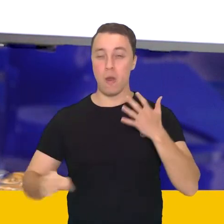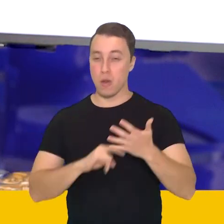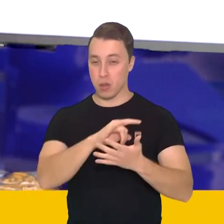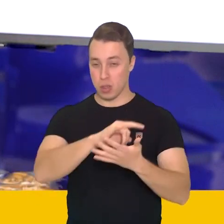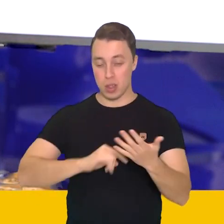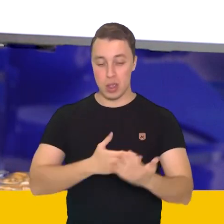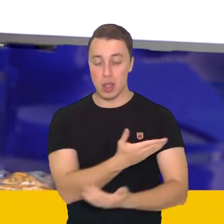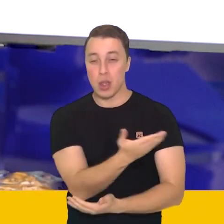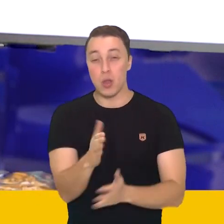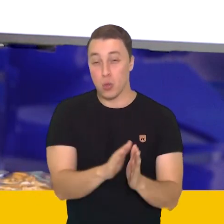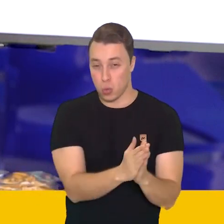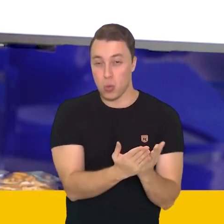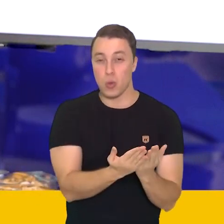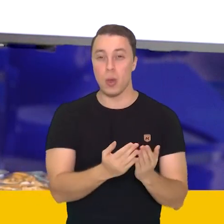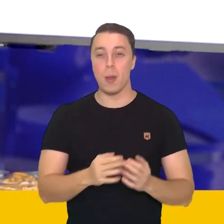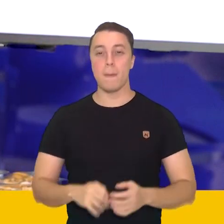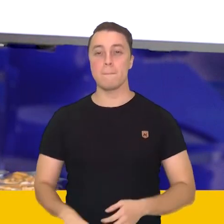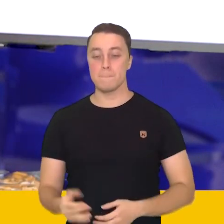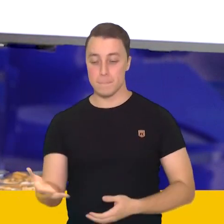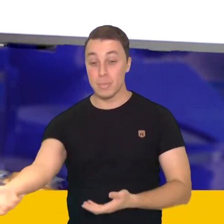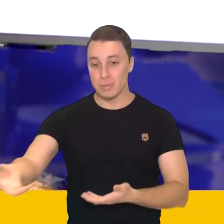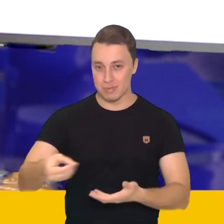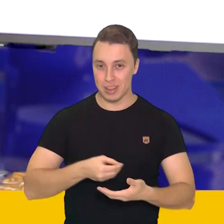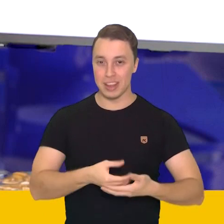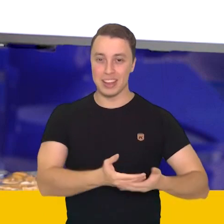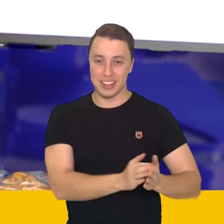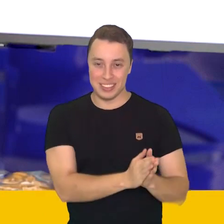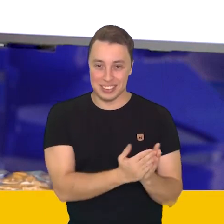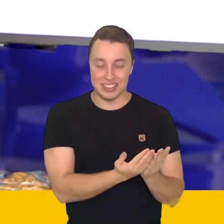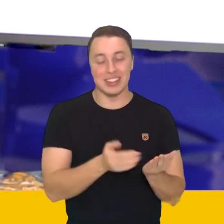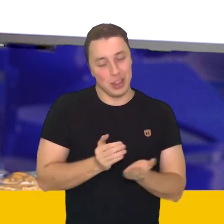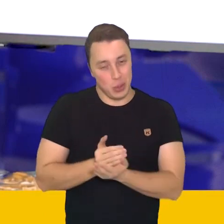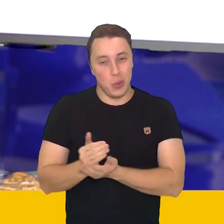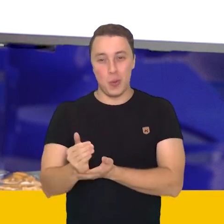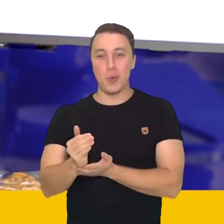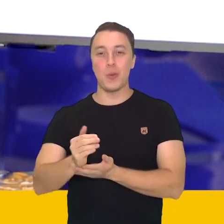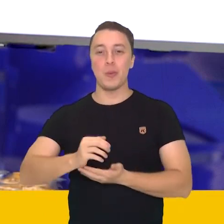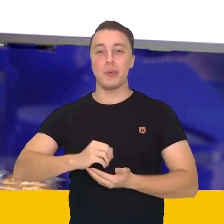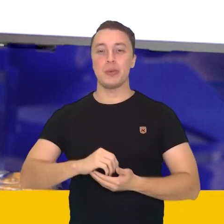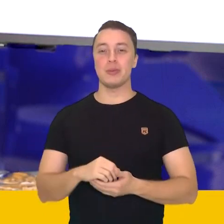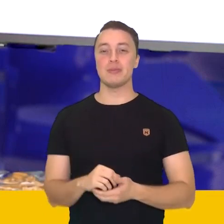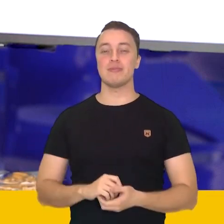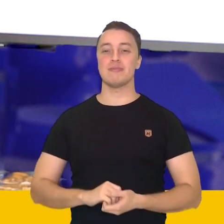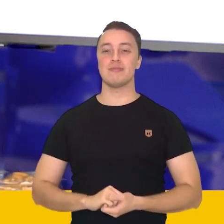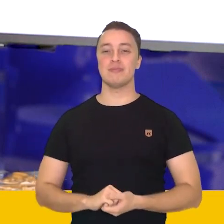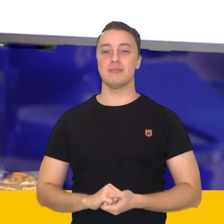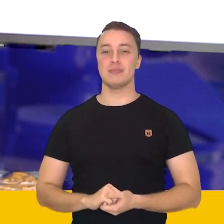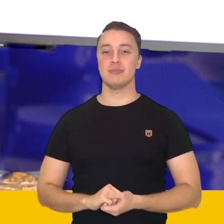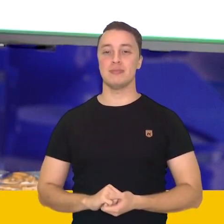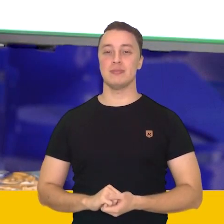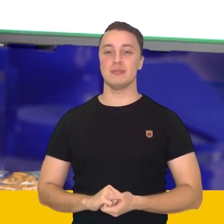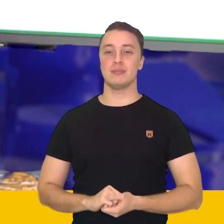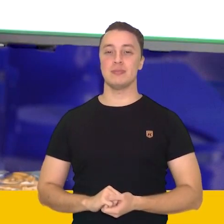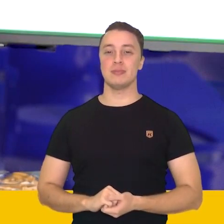do caderno de vocês. Peguem os seus cadernos e vamos dar início a esse ensino.